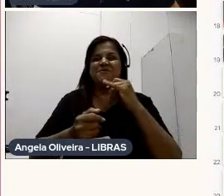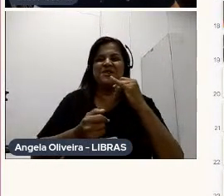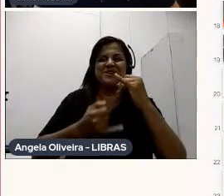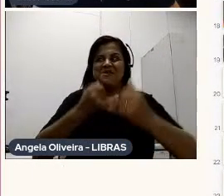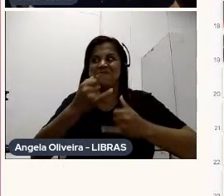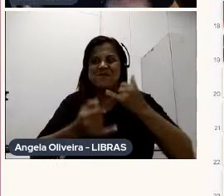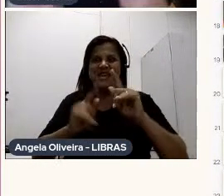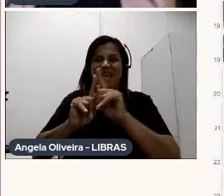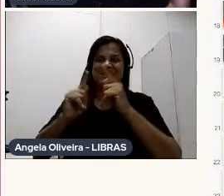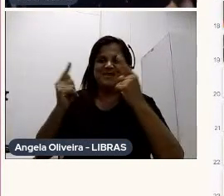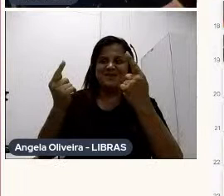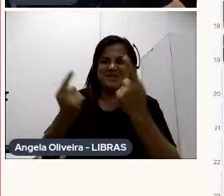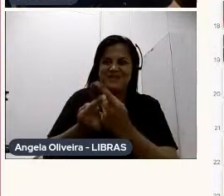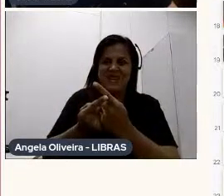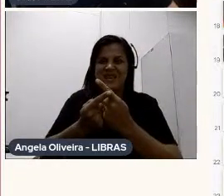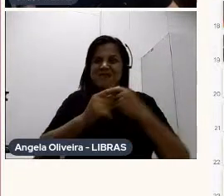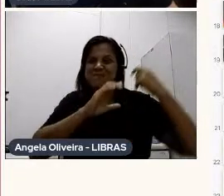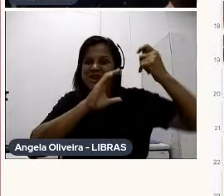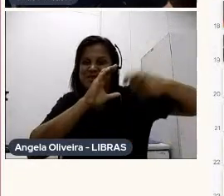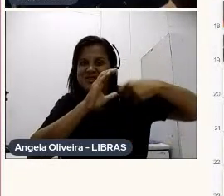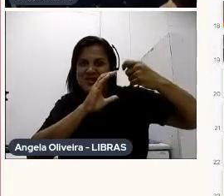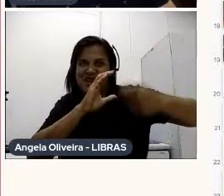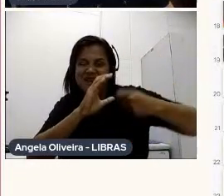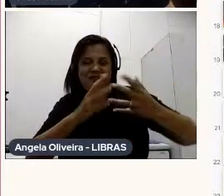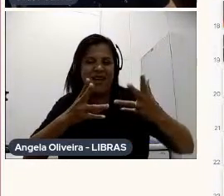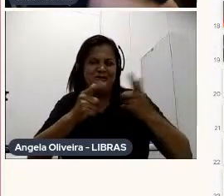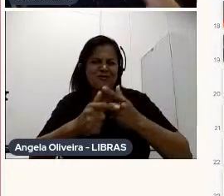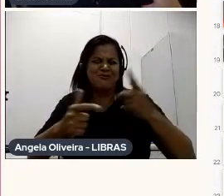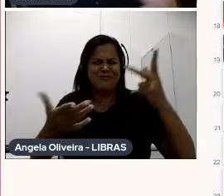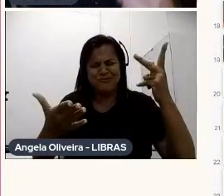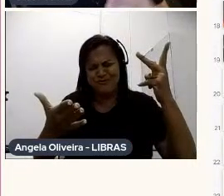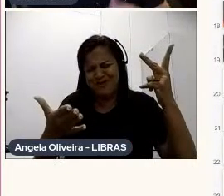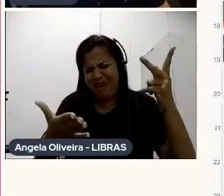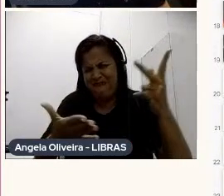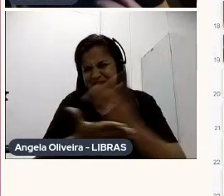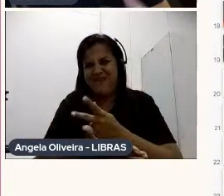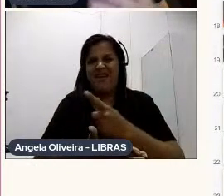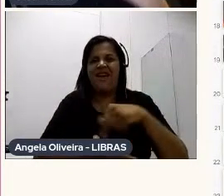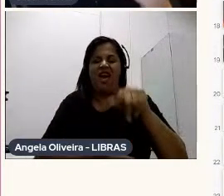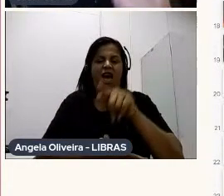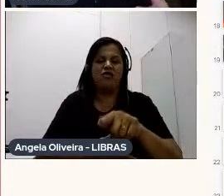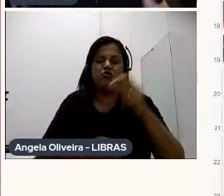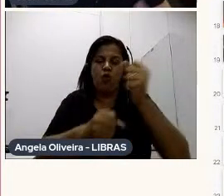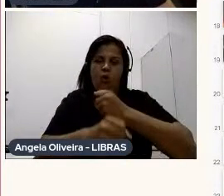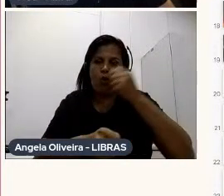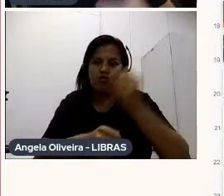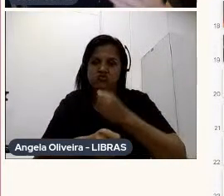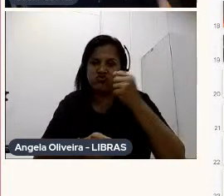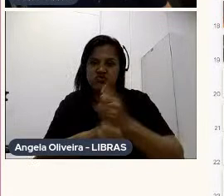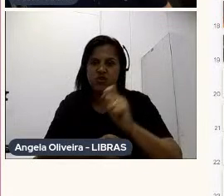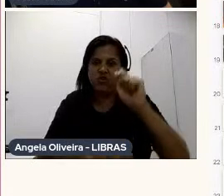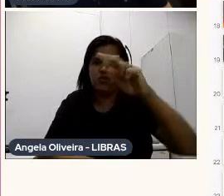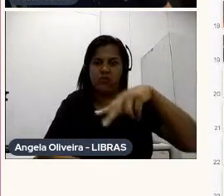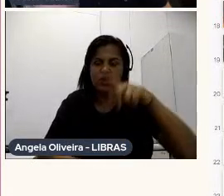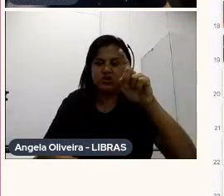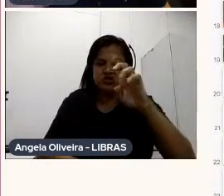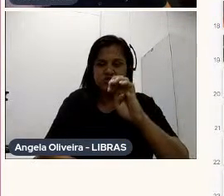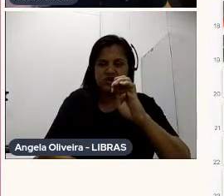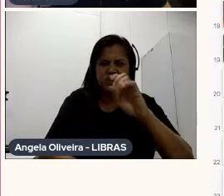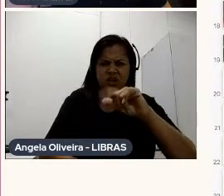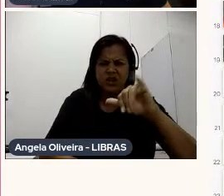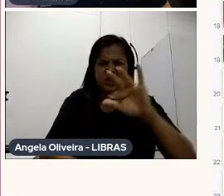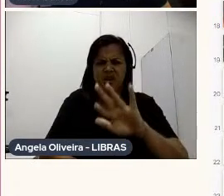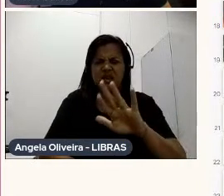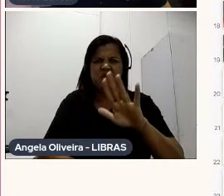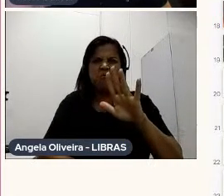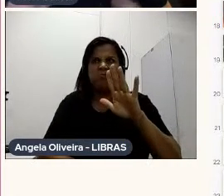equipe Indo gravar com o Angeli E tudo dava errado O Angeli A gente constrói O Angeli Meio rabugento É